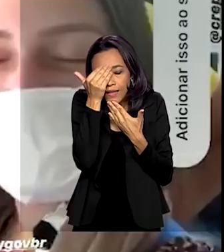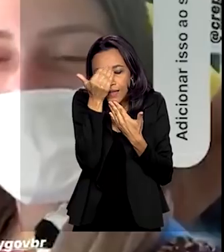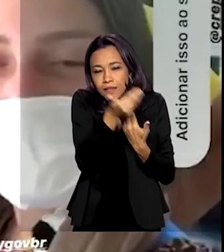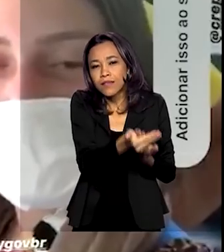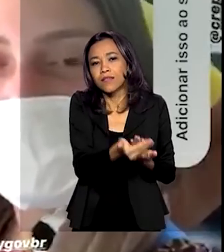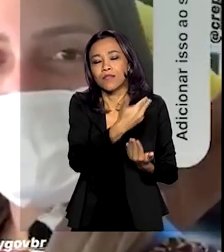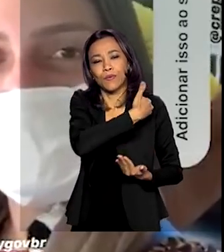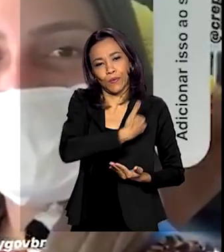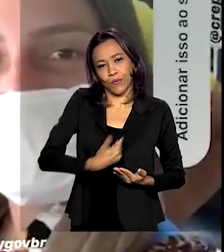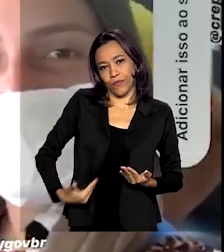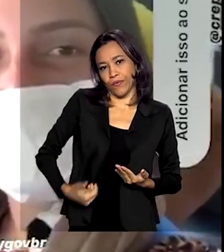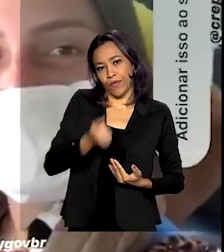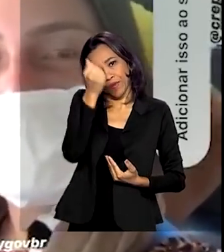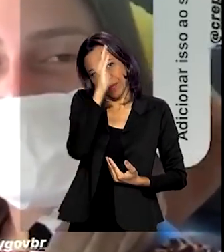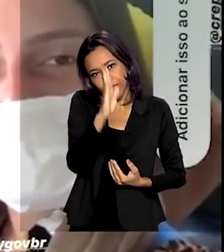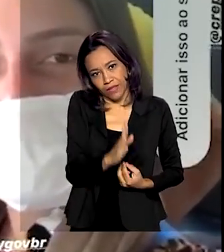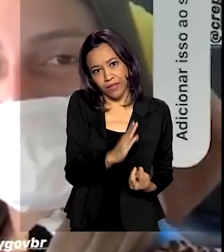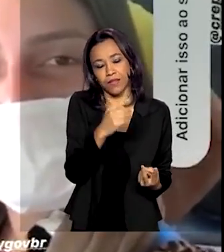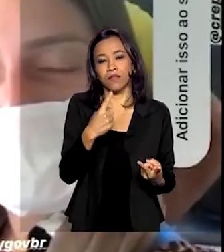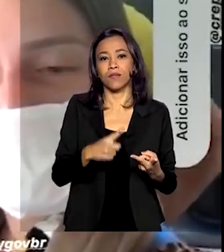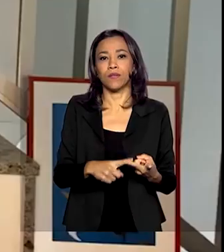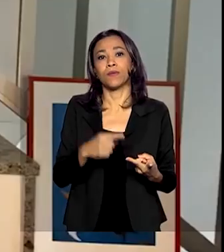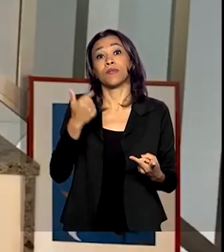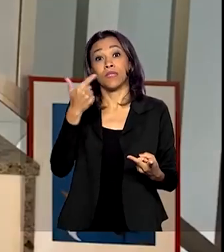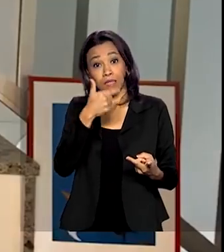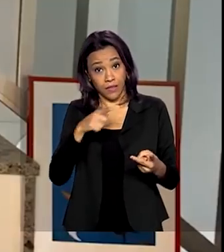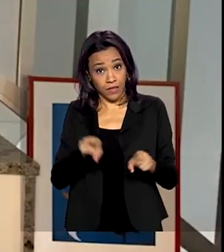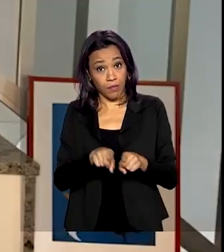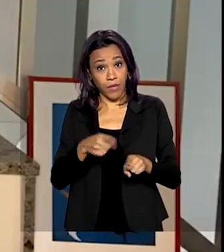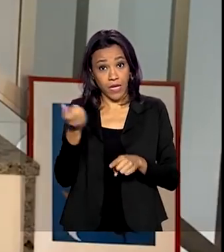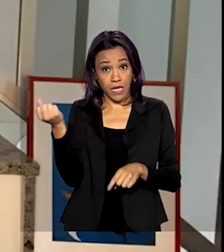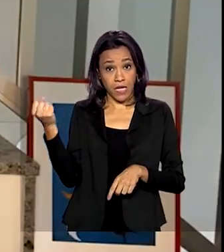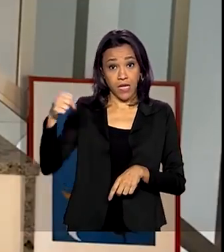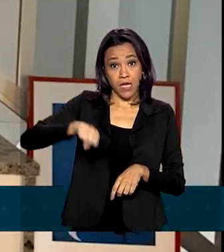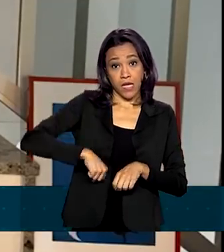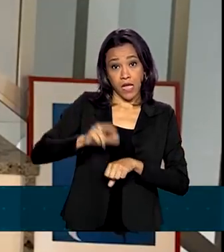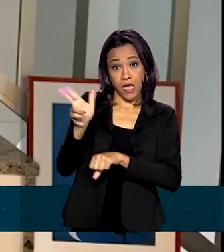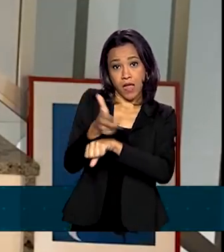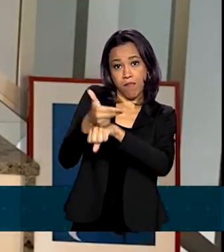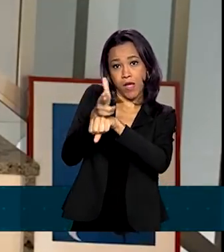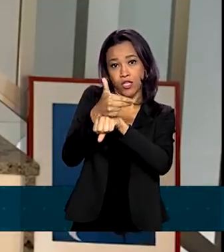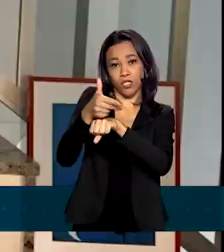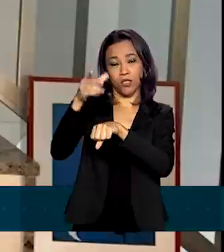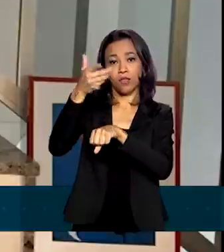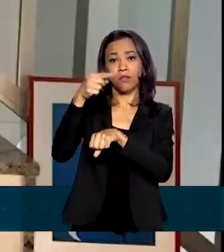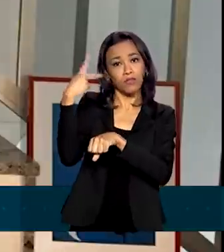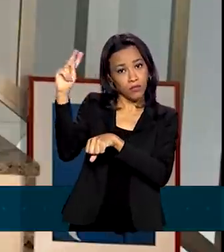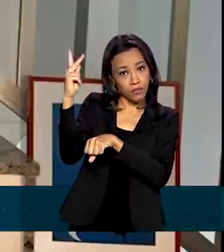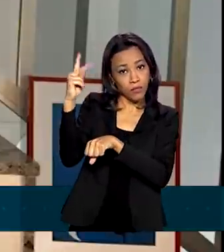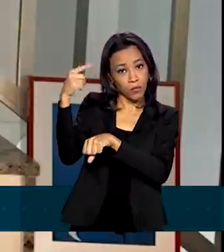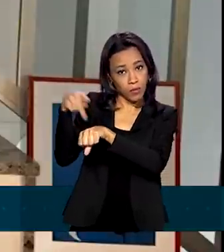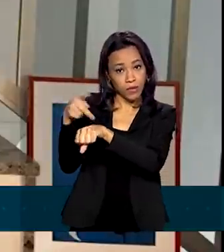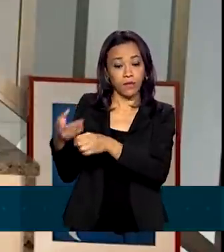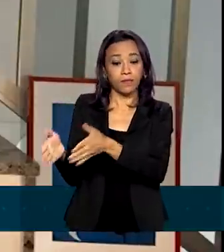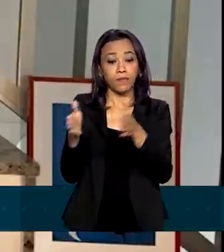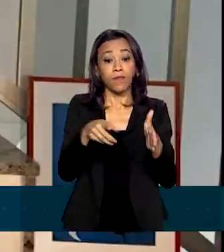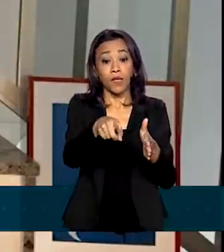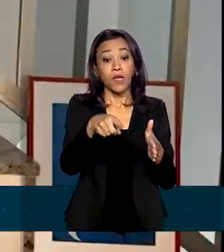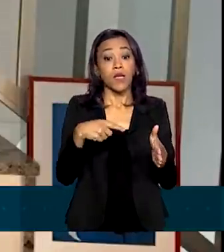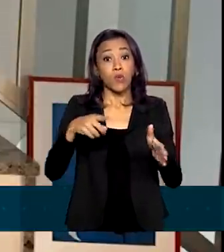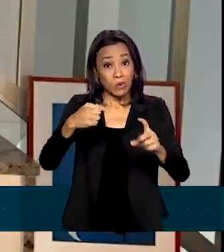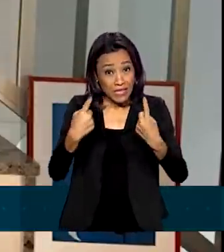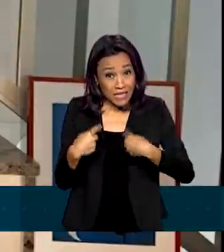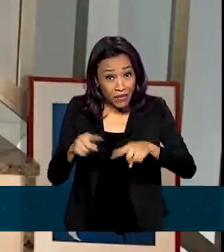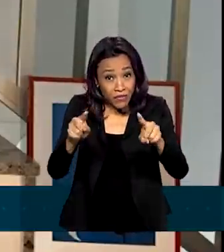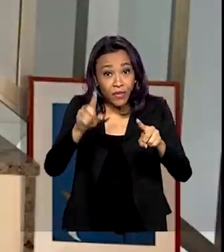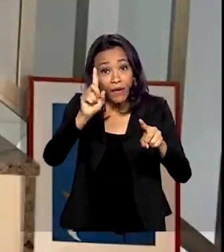governo brasileiro, as embaixadas de Pretória. Segundo o Ministério das Relações Exteriores, o desafio é negociar